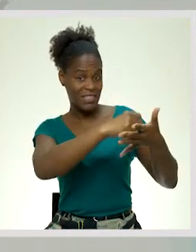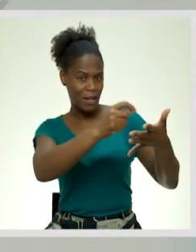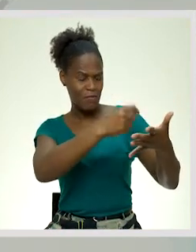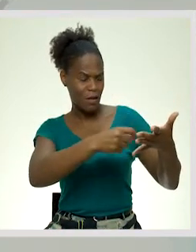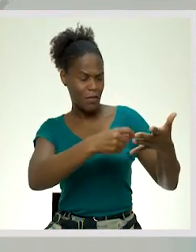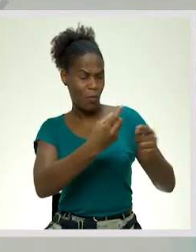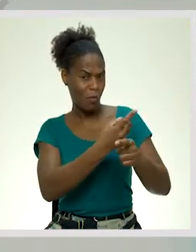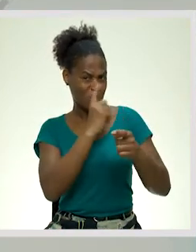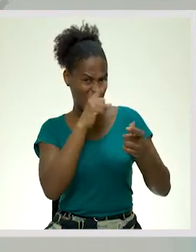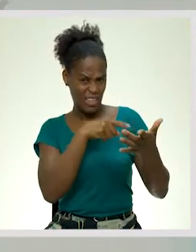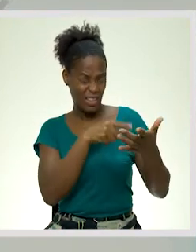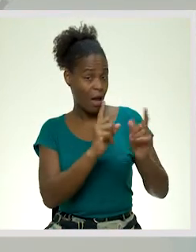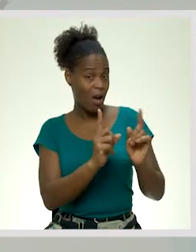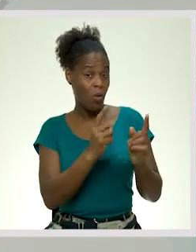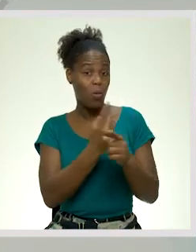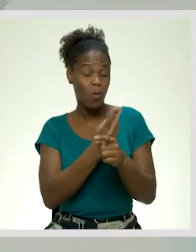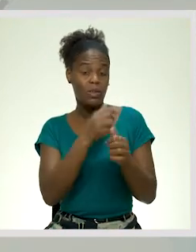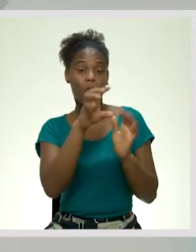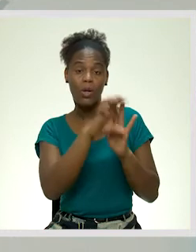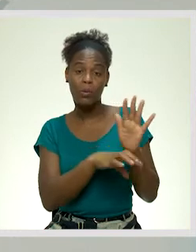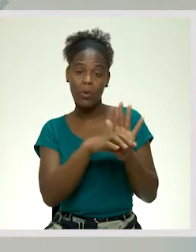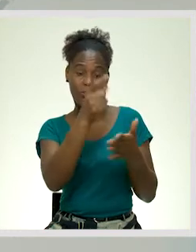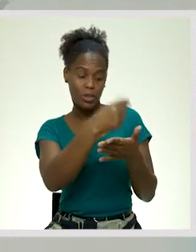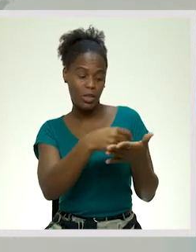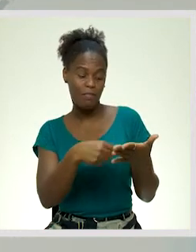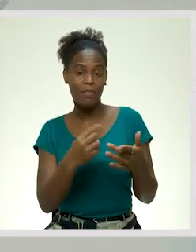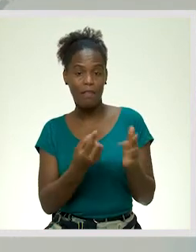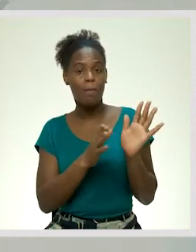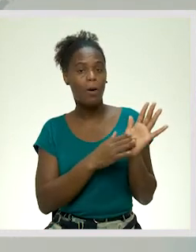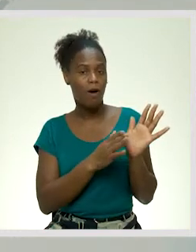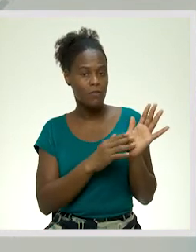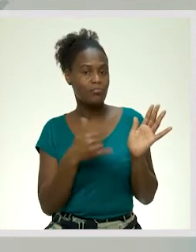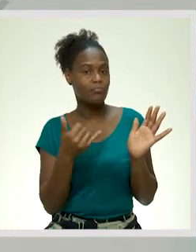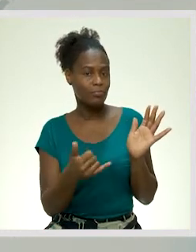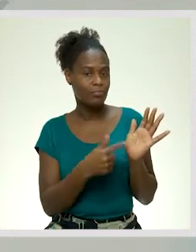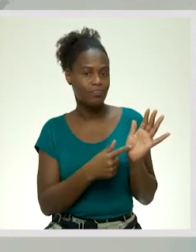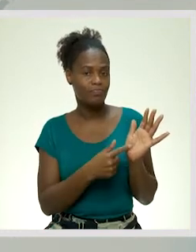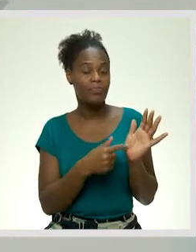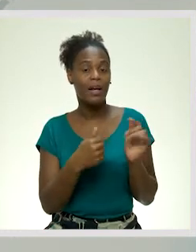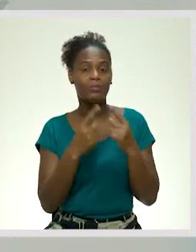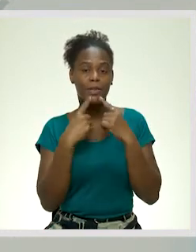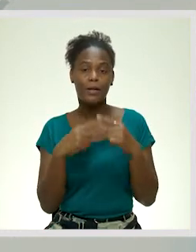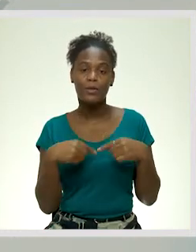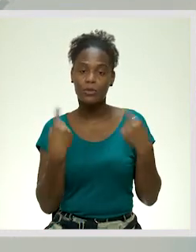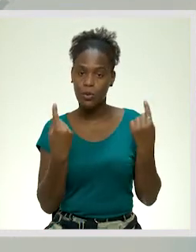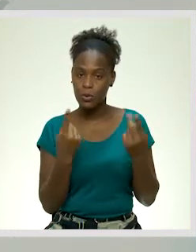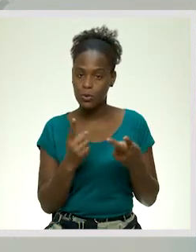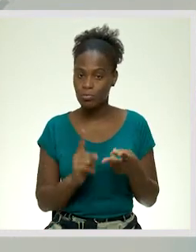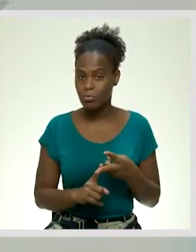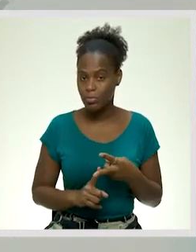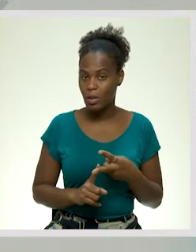aquilo que nós escrevemos no currículo VT deve ser comprovado com declarações,